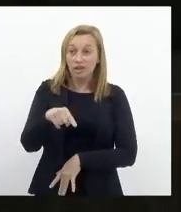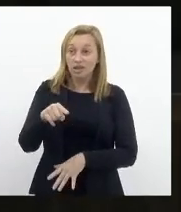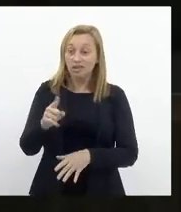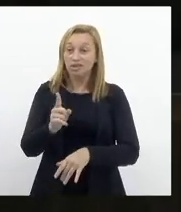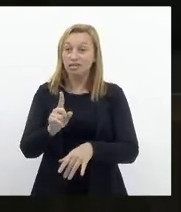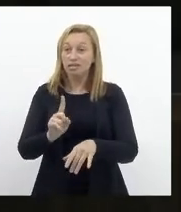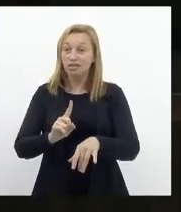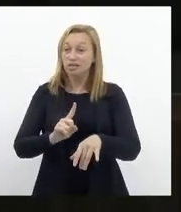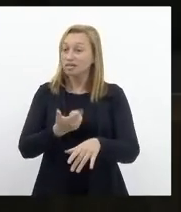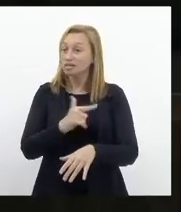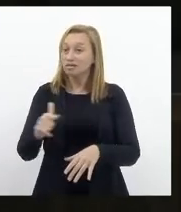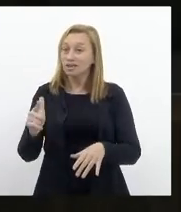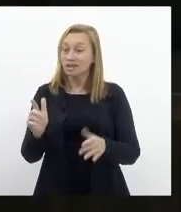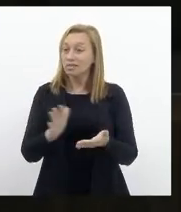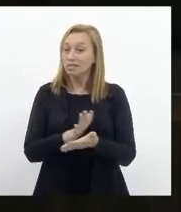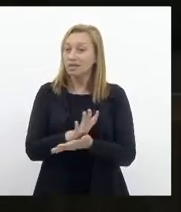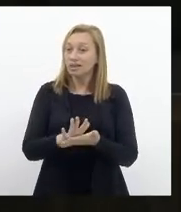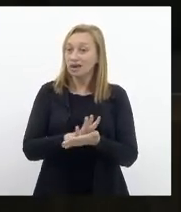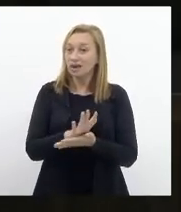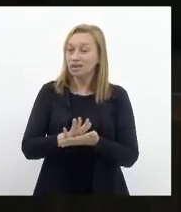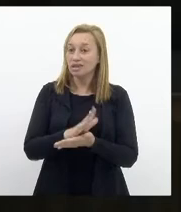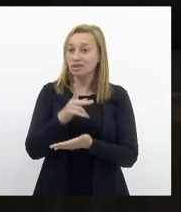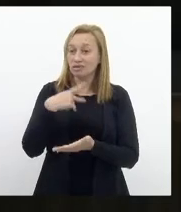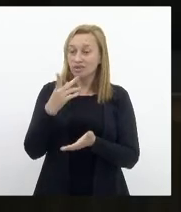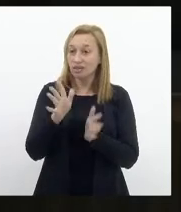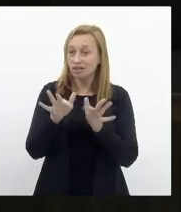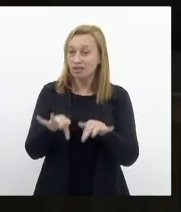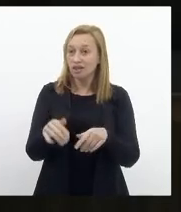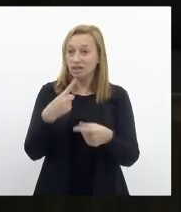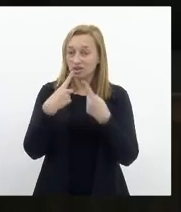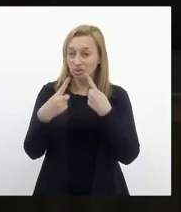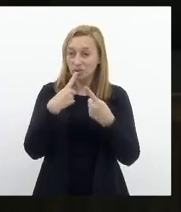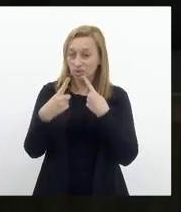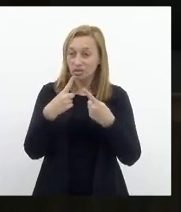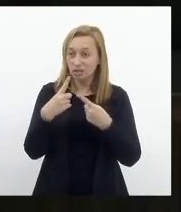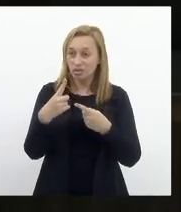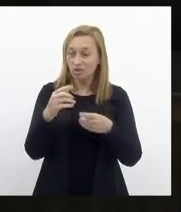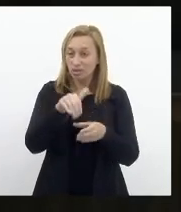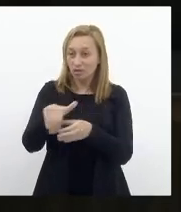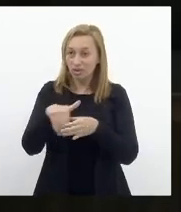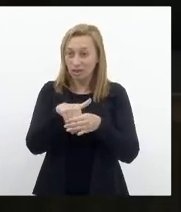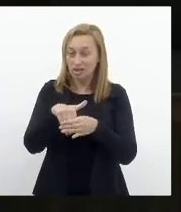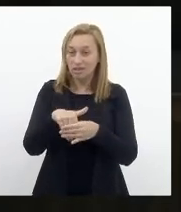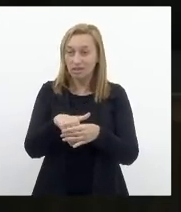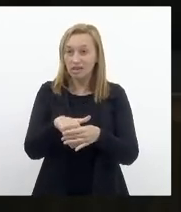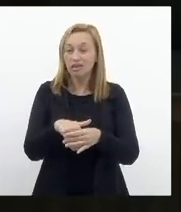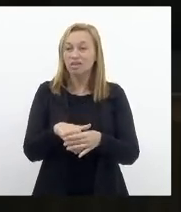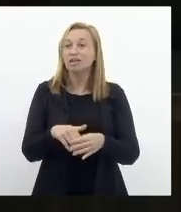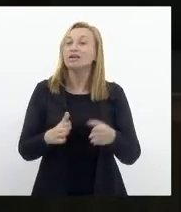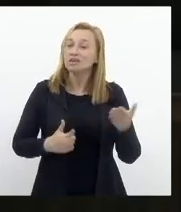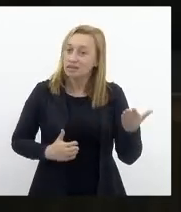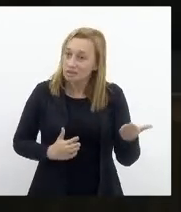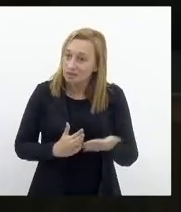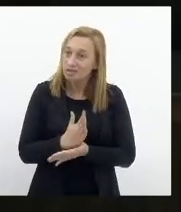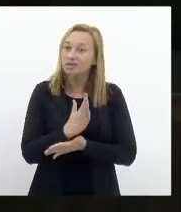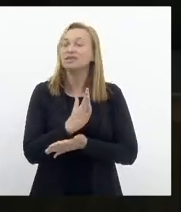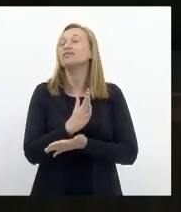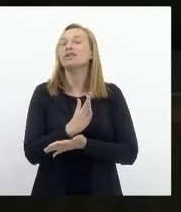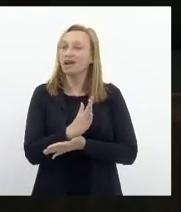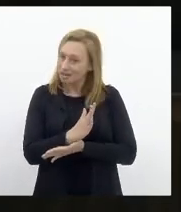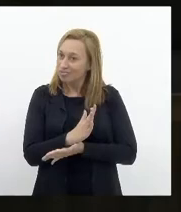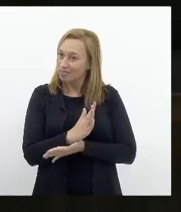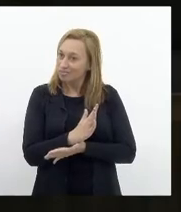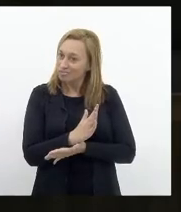oradores inscritos, encerrada a discussão. Em votação, os senhores que aprovam permaneçam como